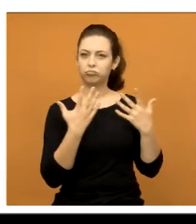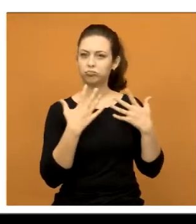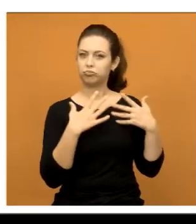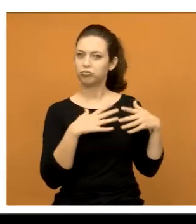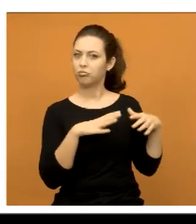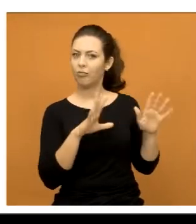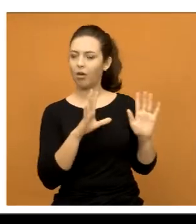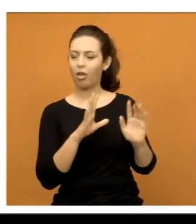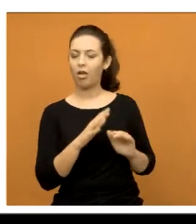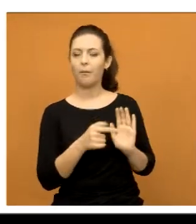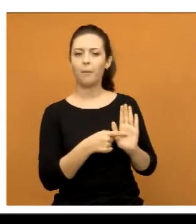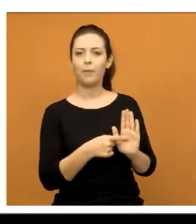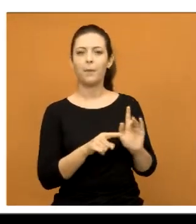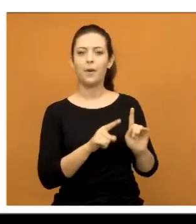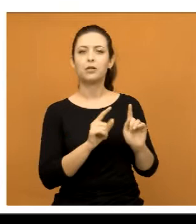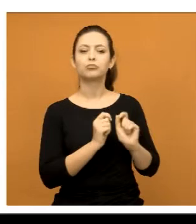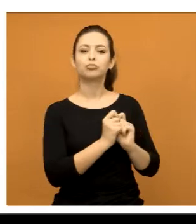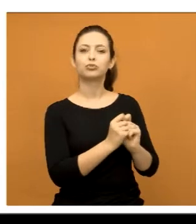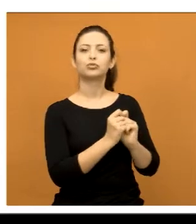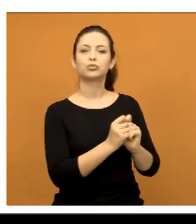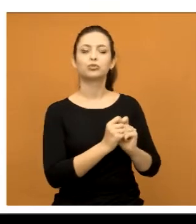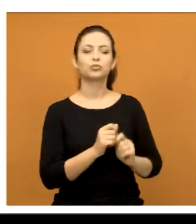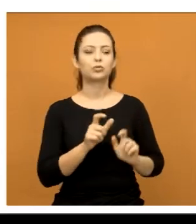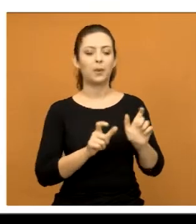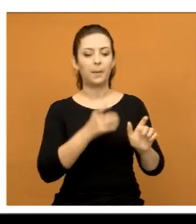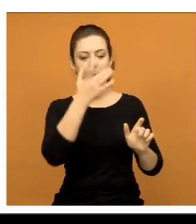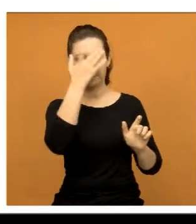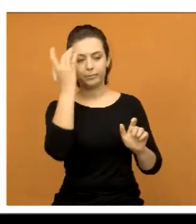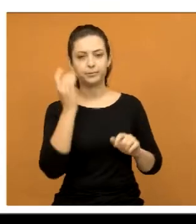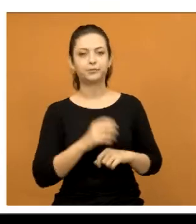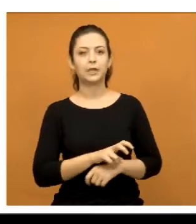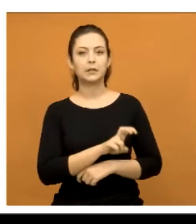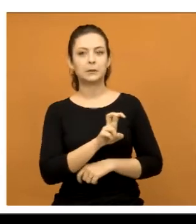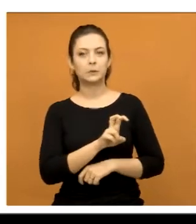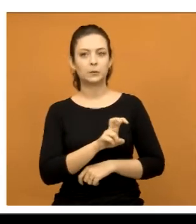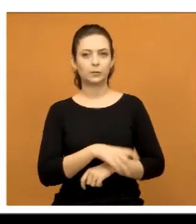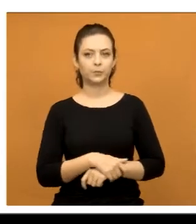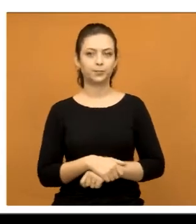mas eu estive com o morador naquele local ali. A foto 5.